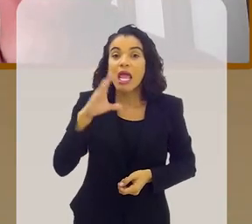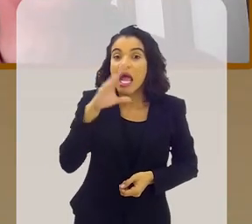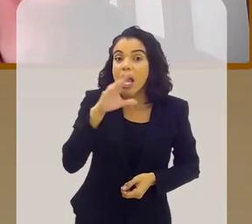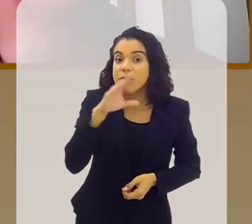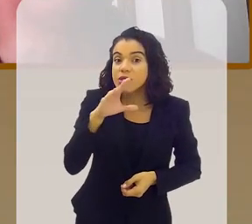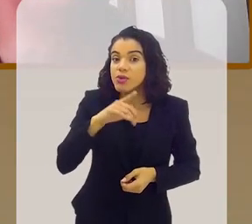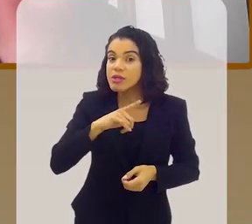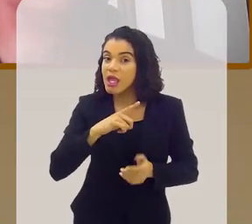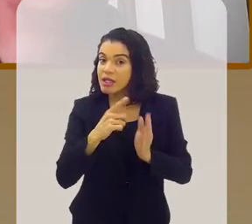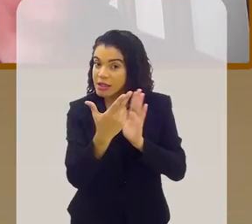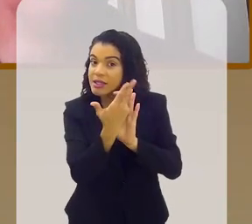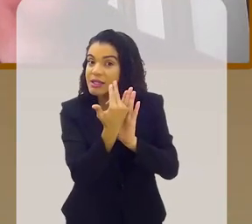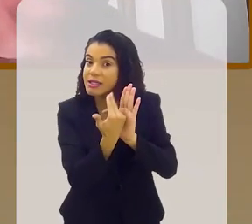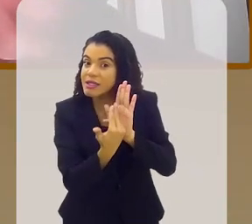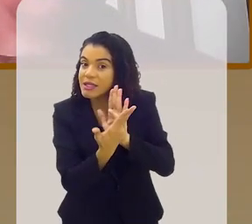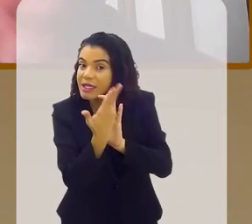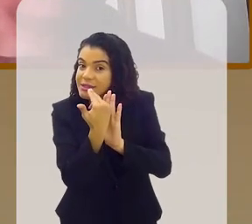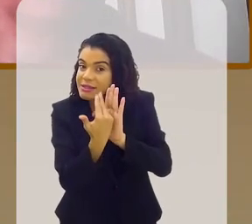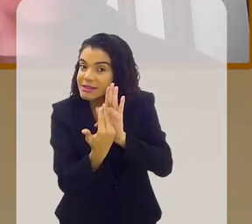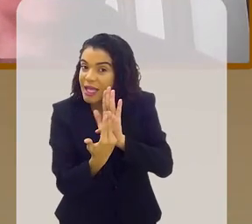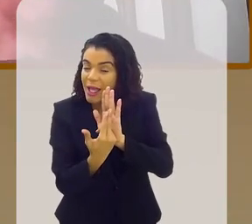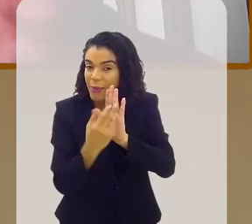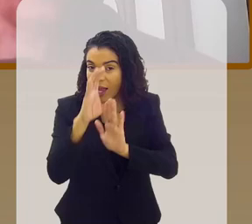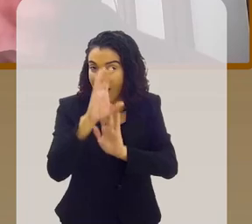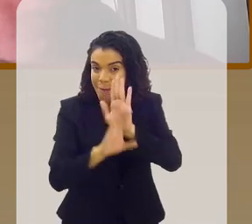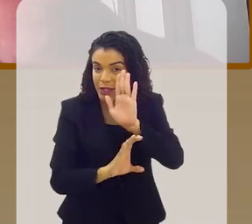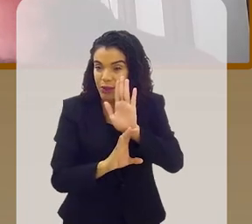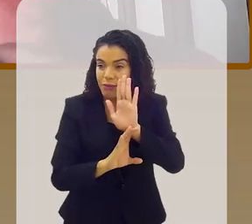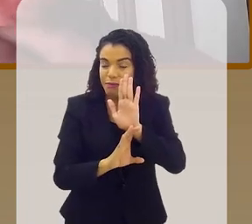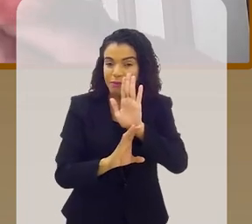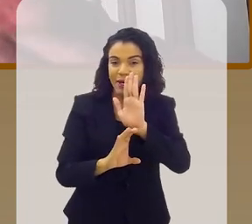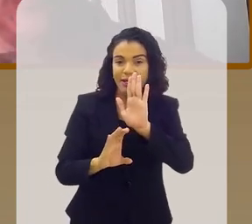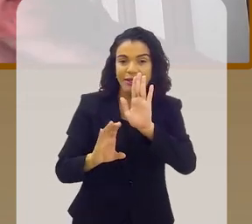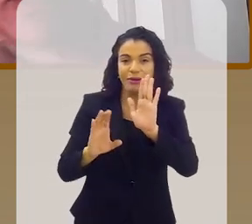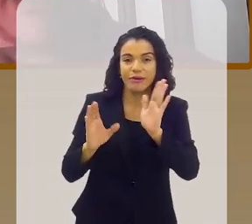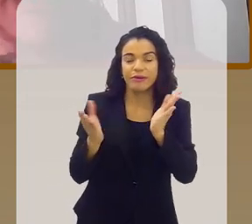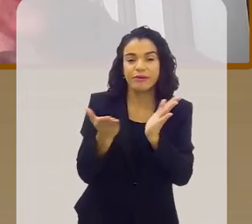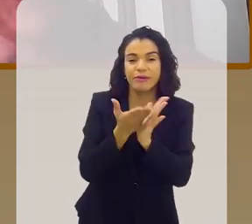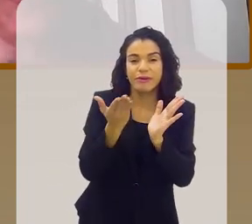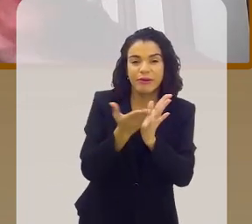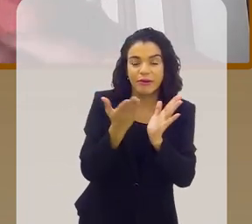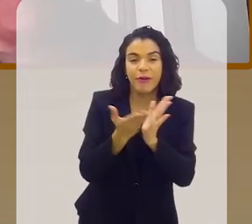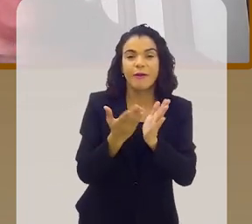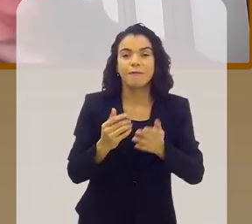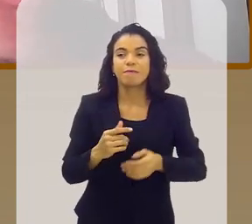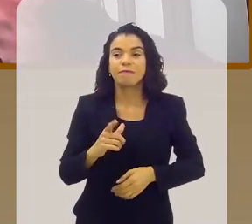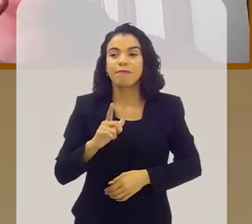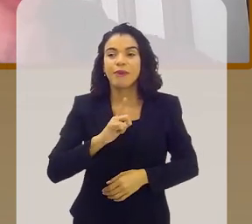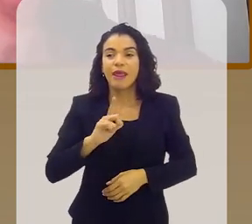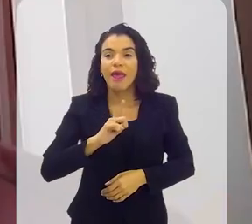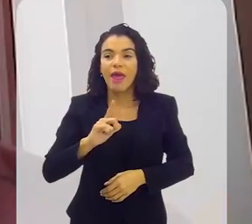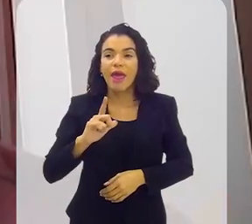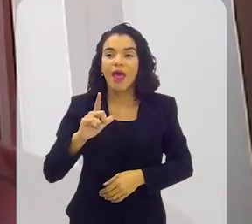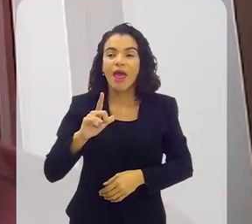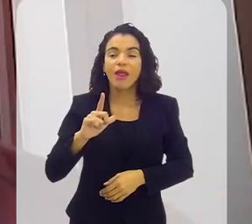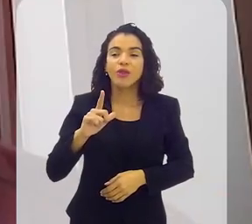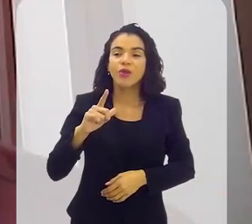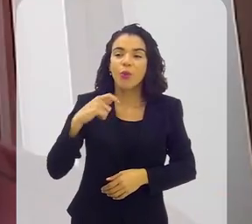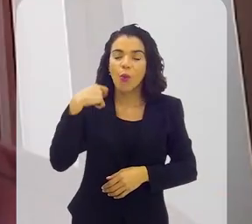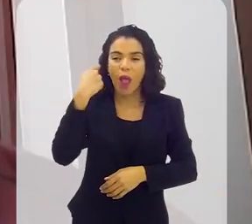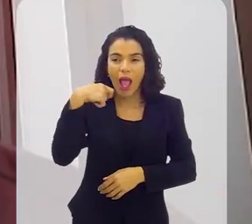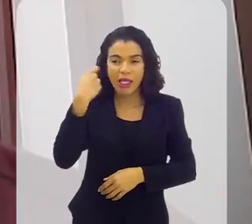rapidinho, tem uns desenhos na abertura de cada capítulo, dos integrantes do fundo e da Bete, que é de um artista